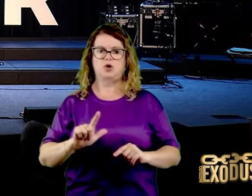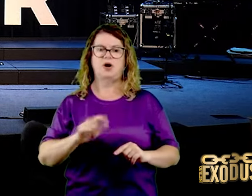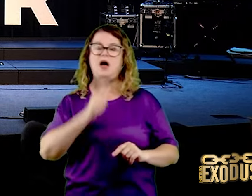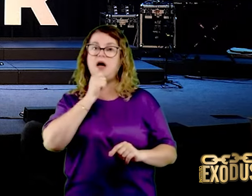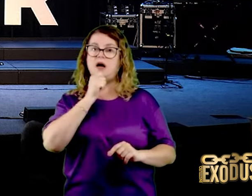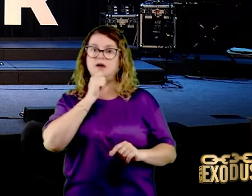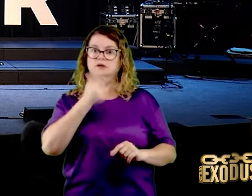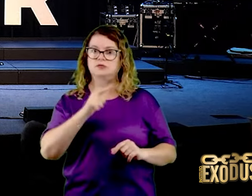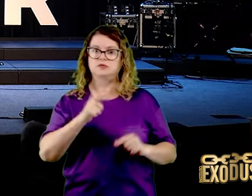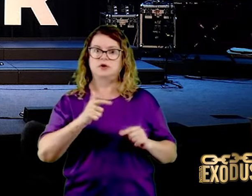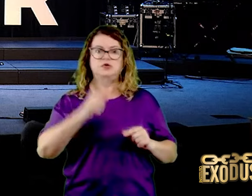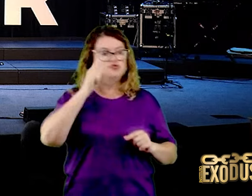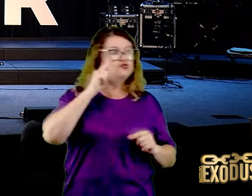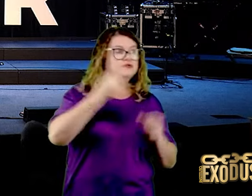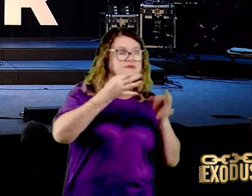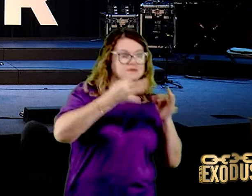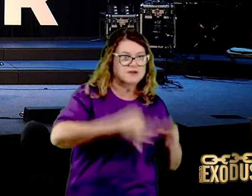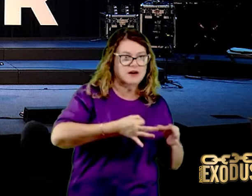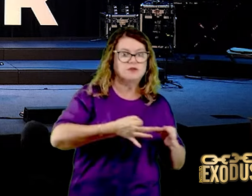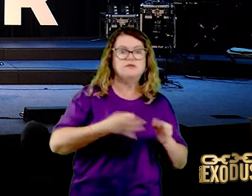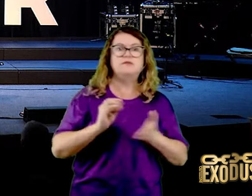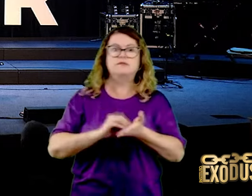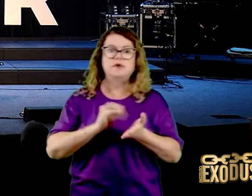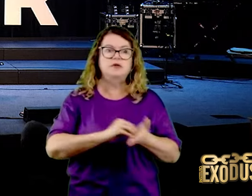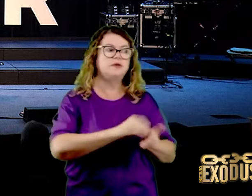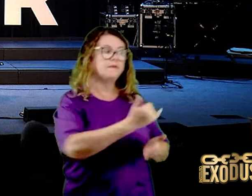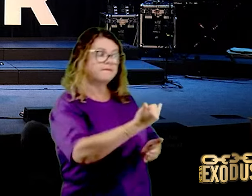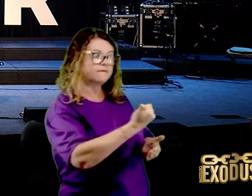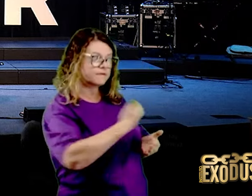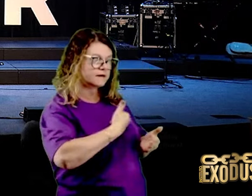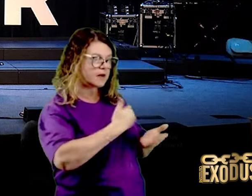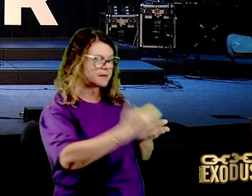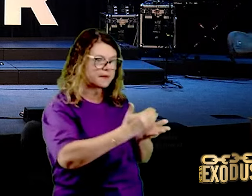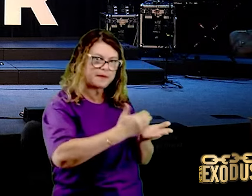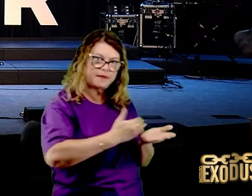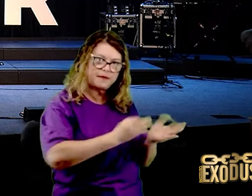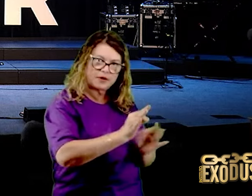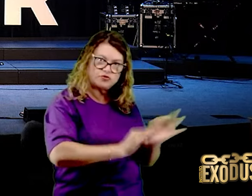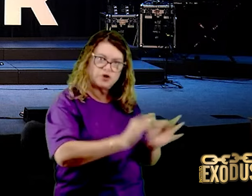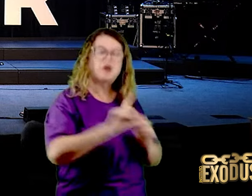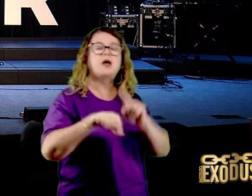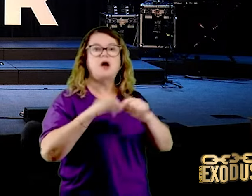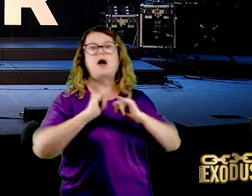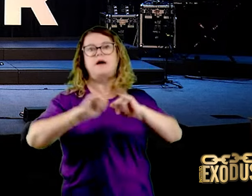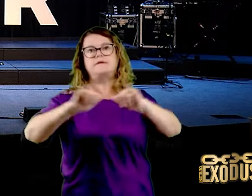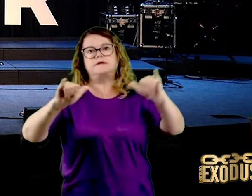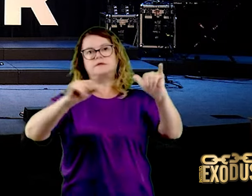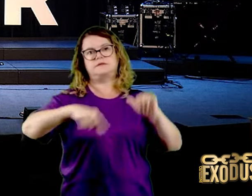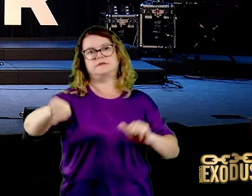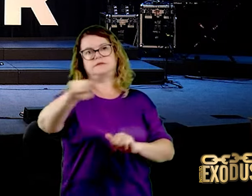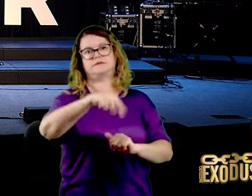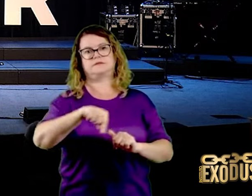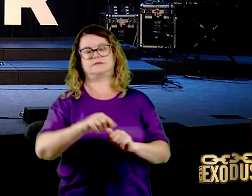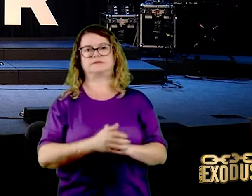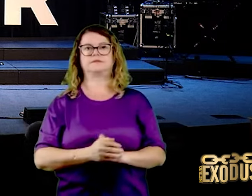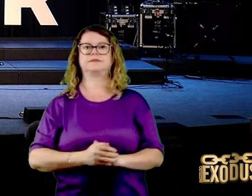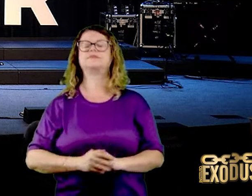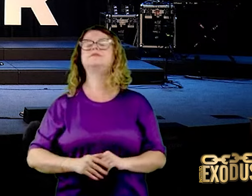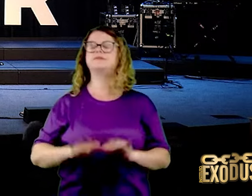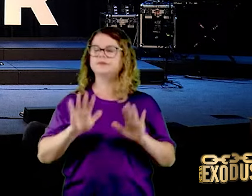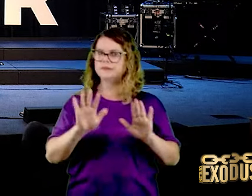confirmação do pessoal do planejamento. Você não vai perder. Existem lutas que Deus quer te